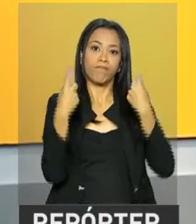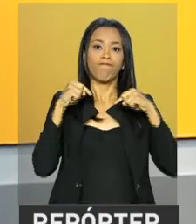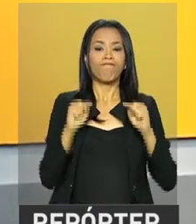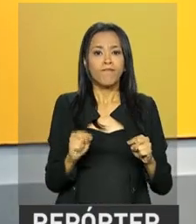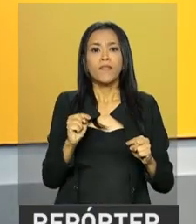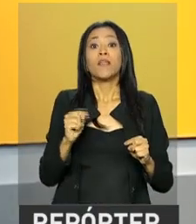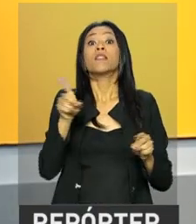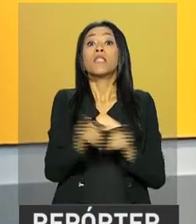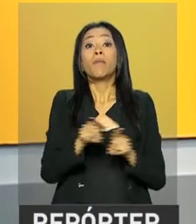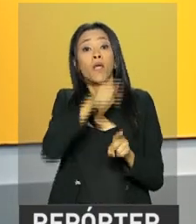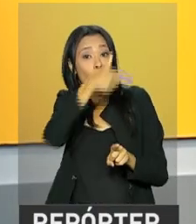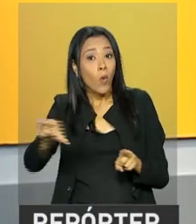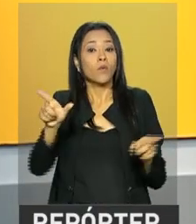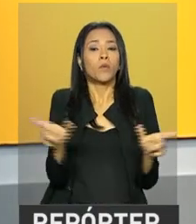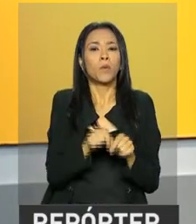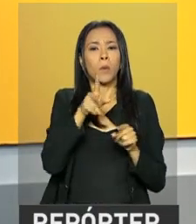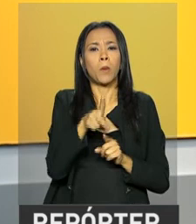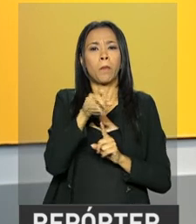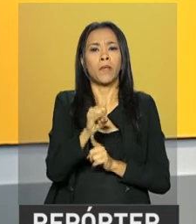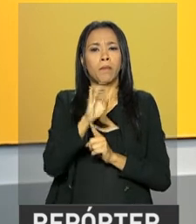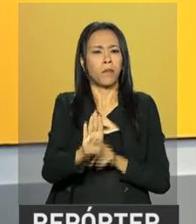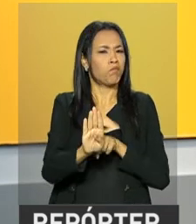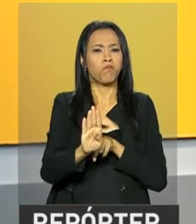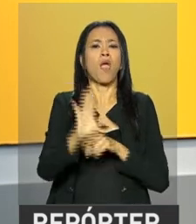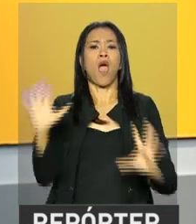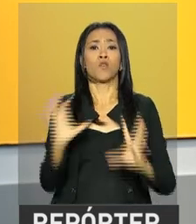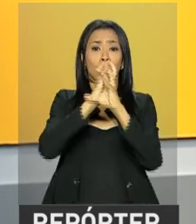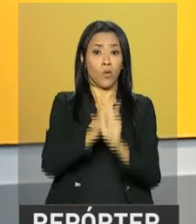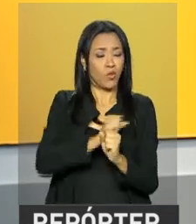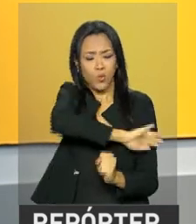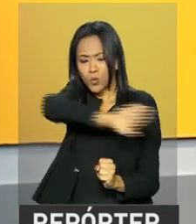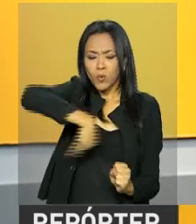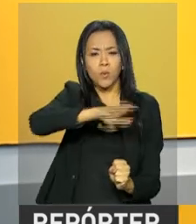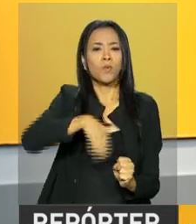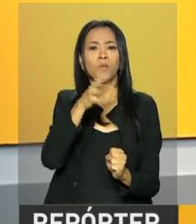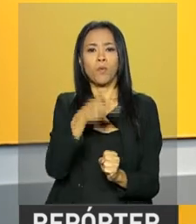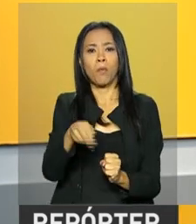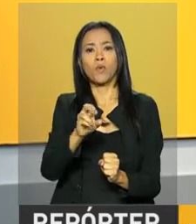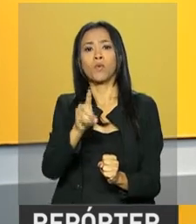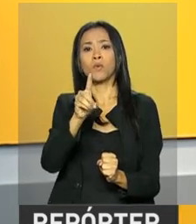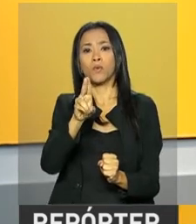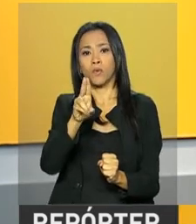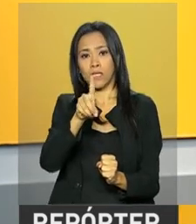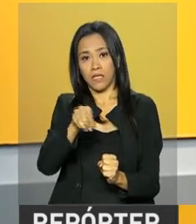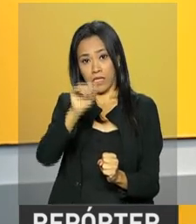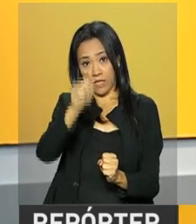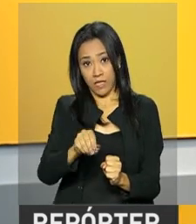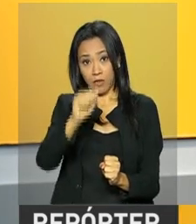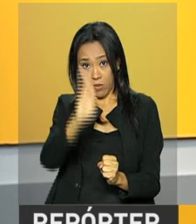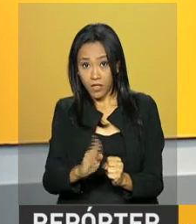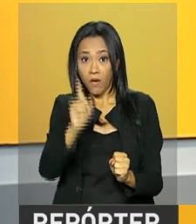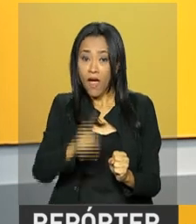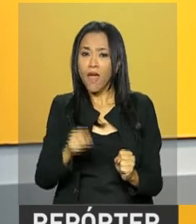o PIB, que é a soma de todas as riquezas produzidas pelo país, a estimativa ficou em